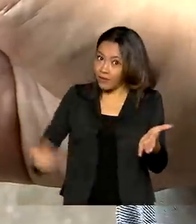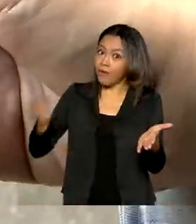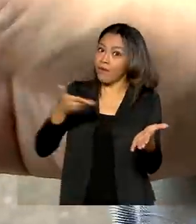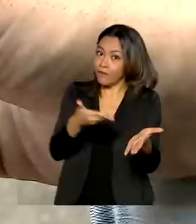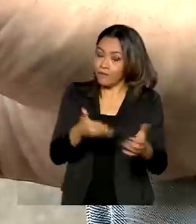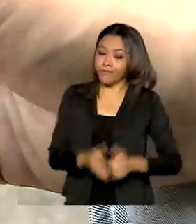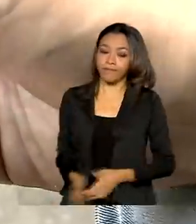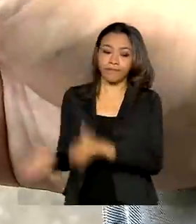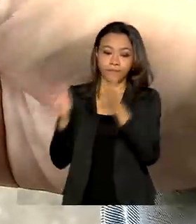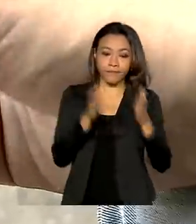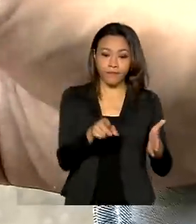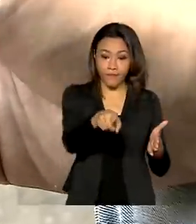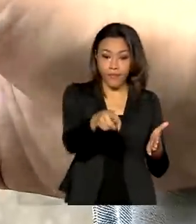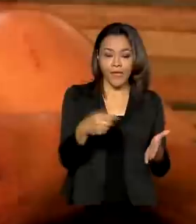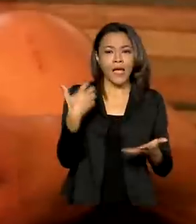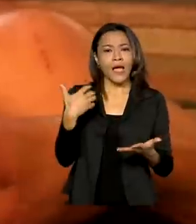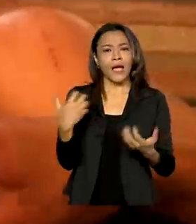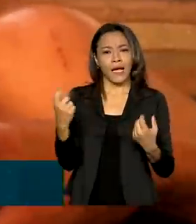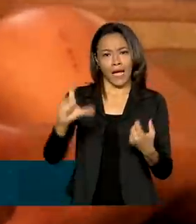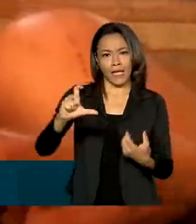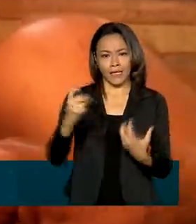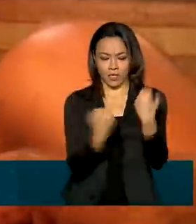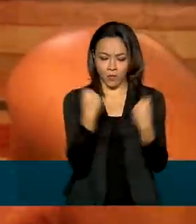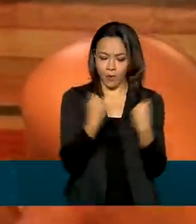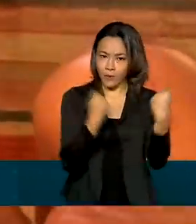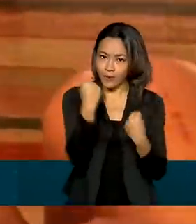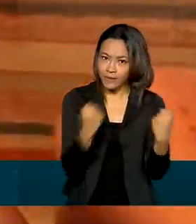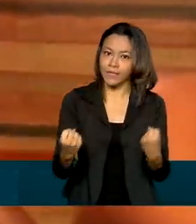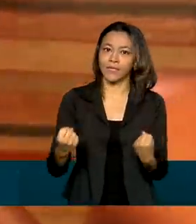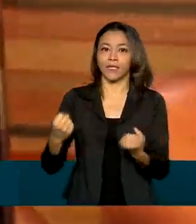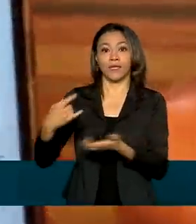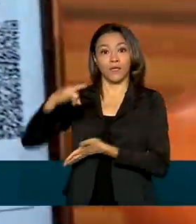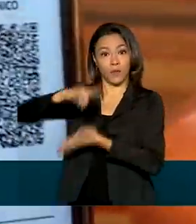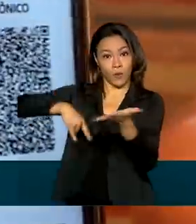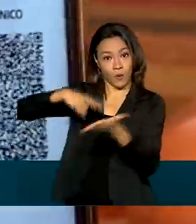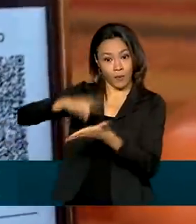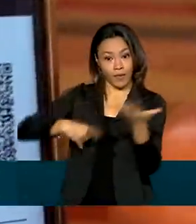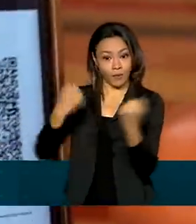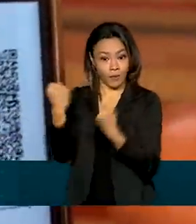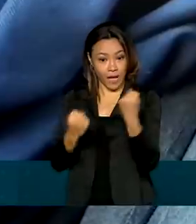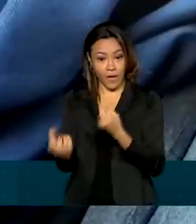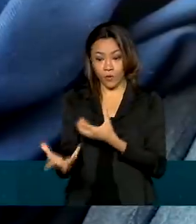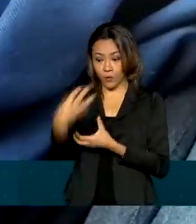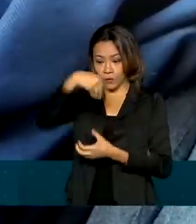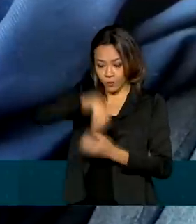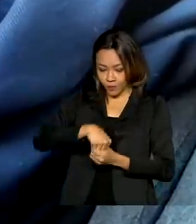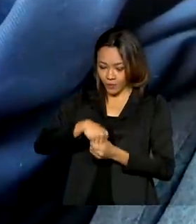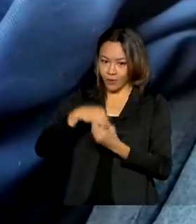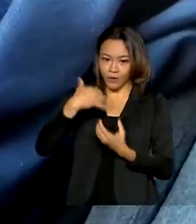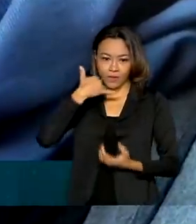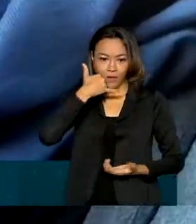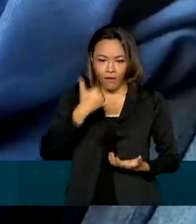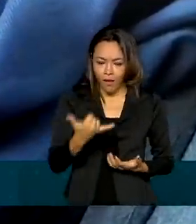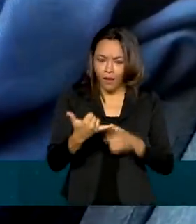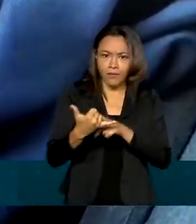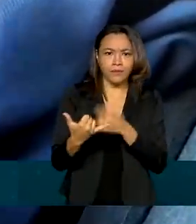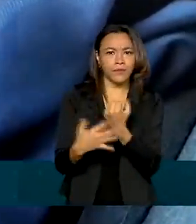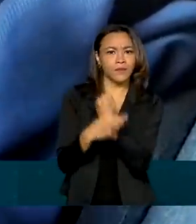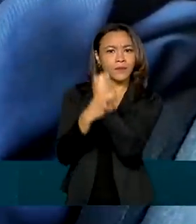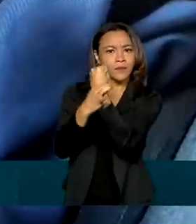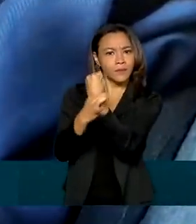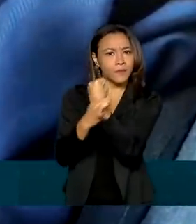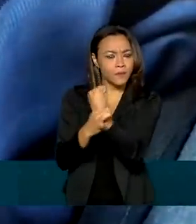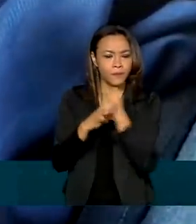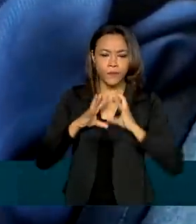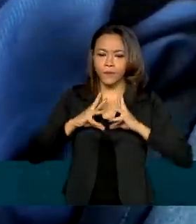Ter a carteira de motorista e o documento do carro guardados no celular é uma forma segura de ter